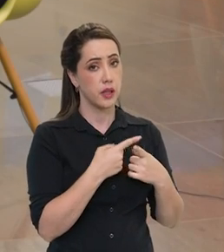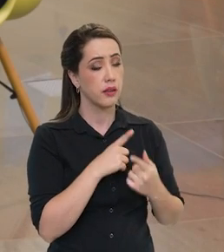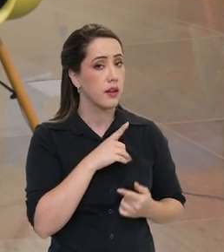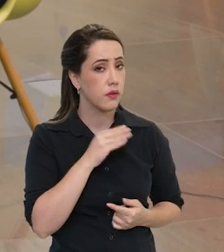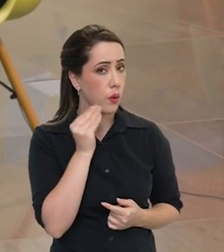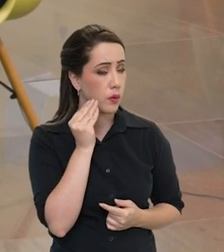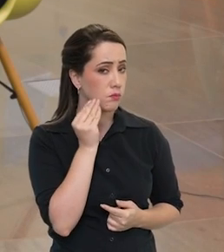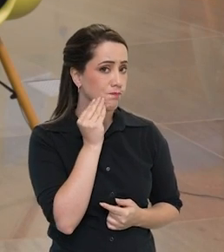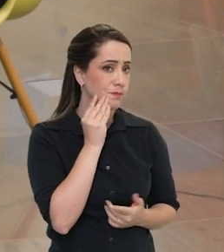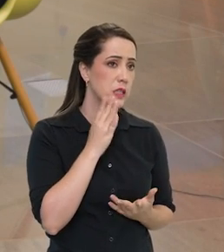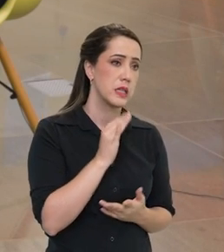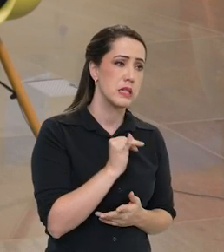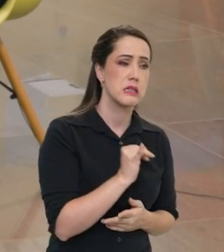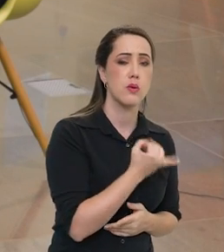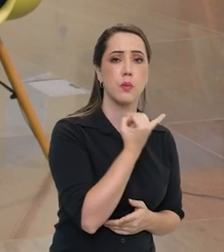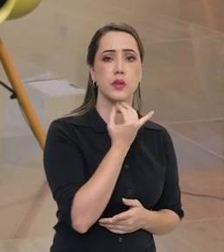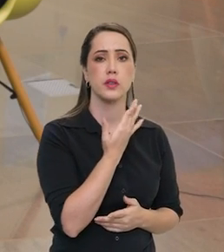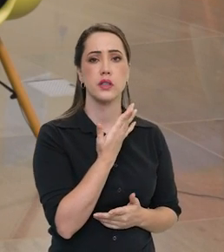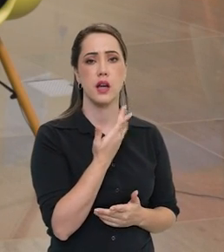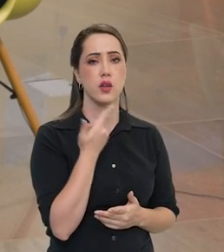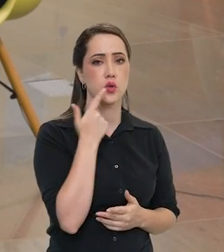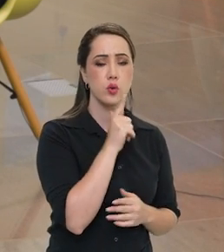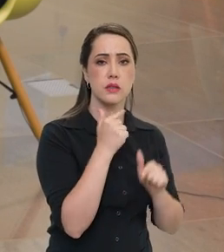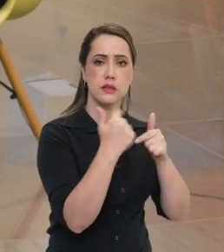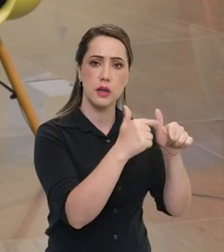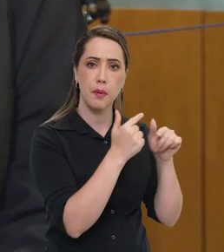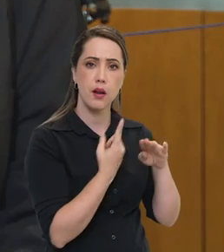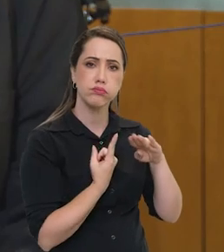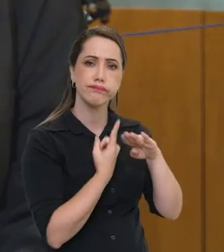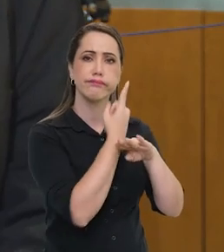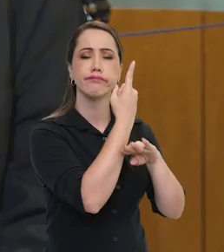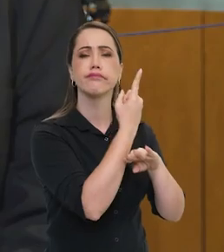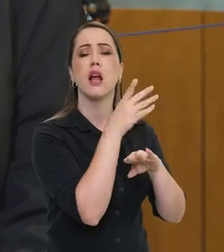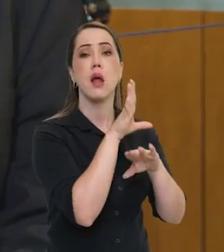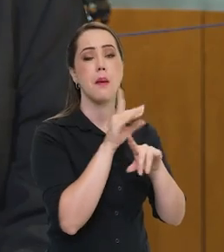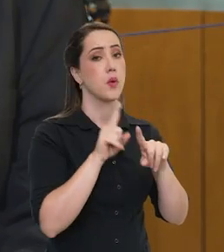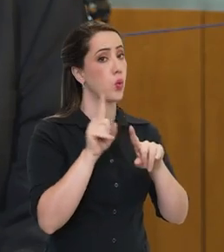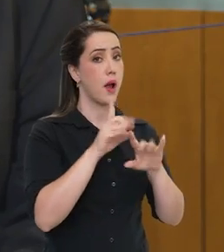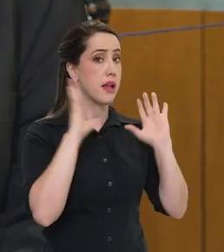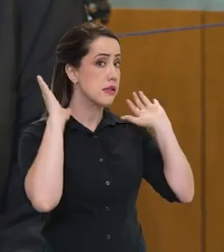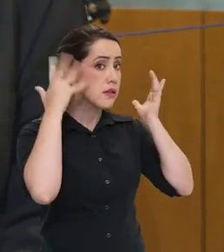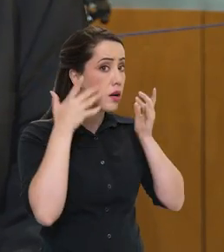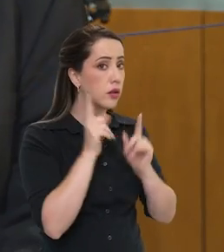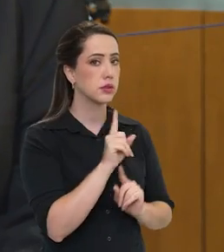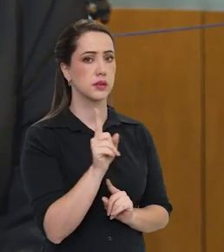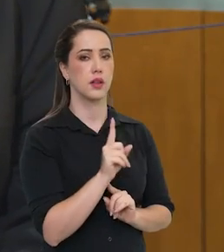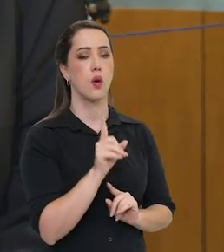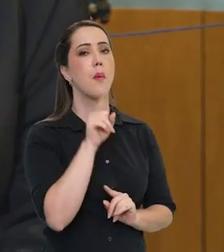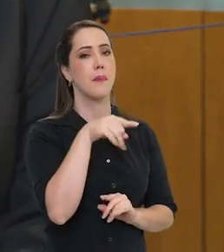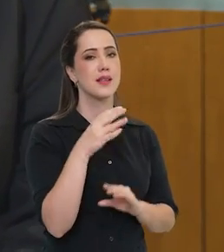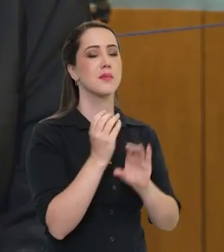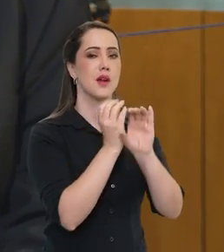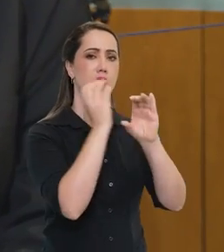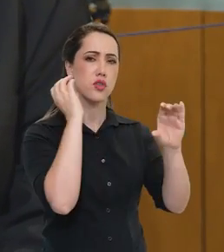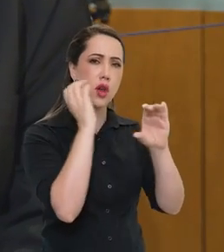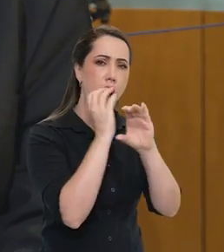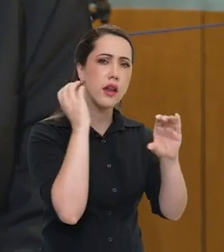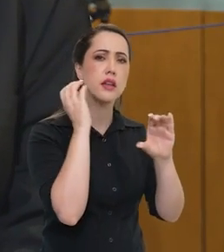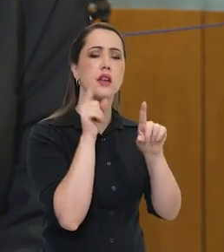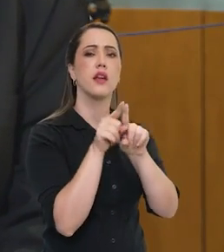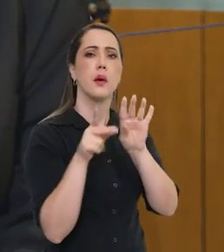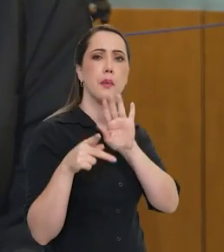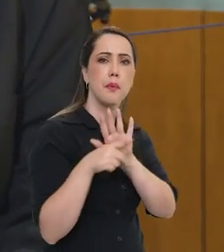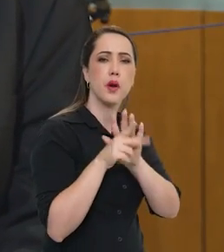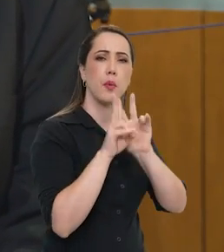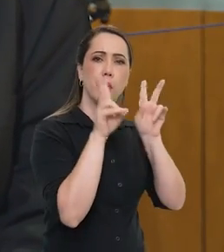E aí apareceu uma oportunidade de trabalhar na área espacial. Não para ser astronauta, mas para realmente fazer engenharia da